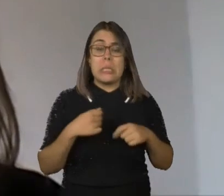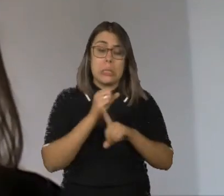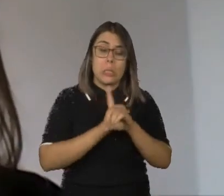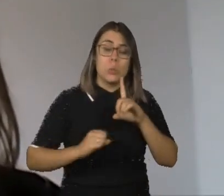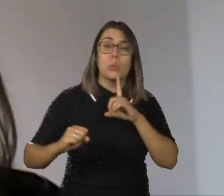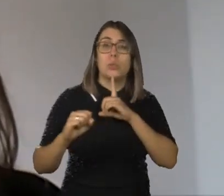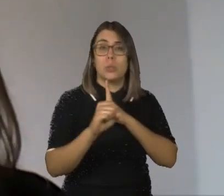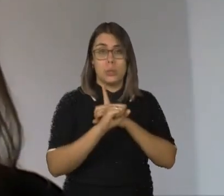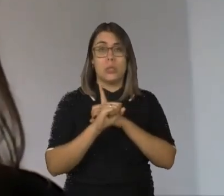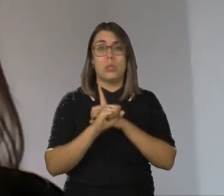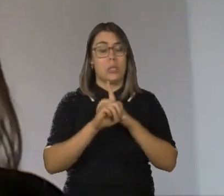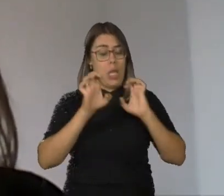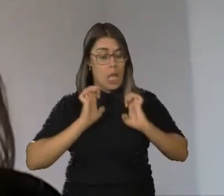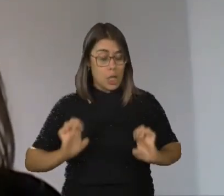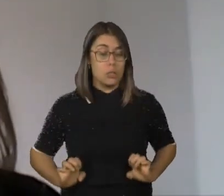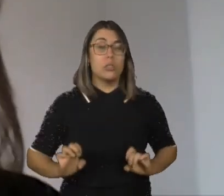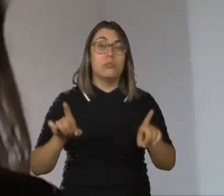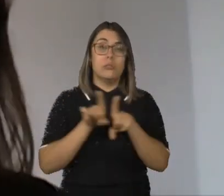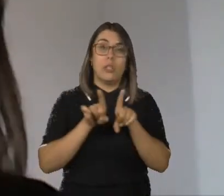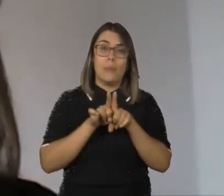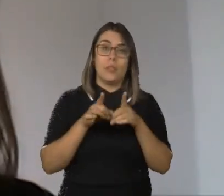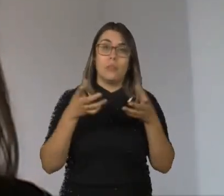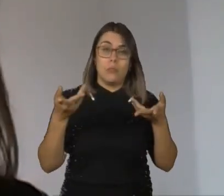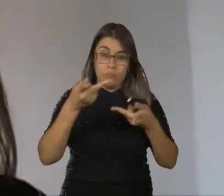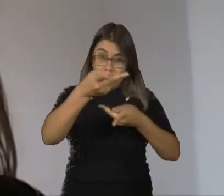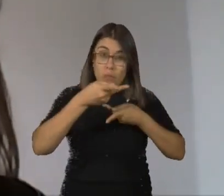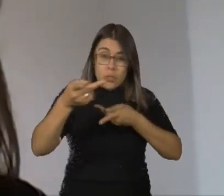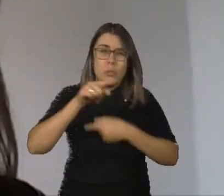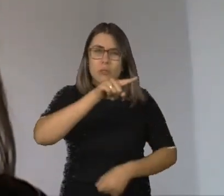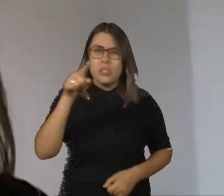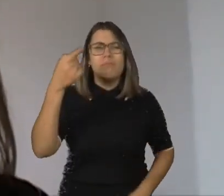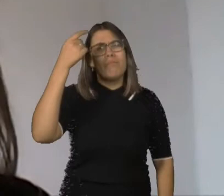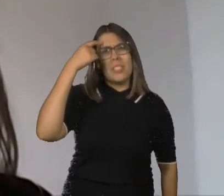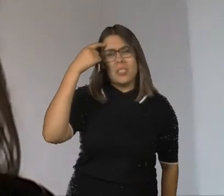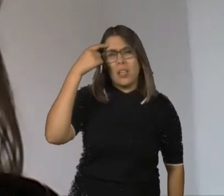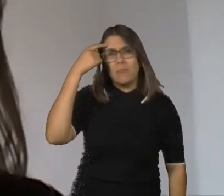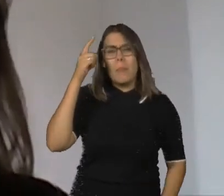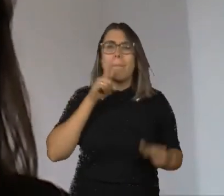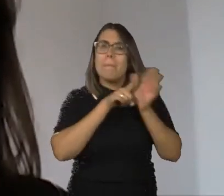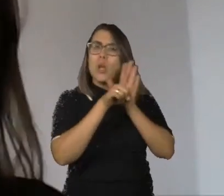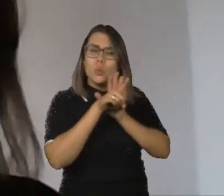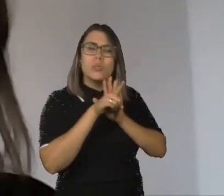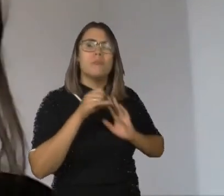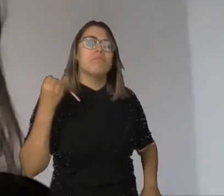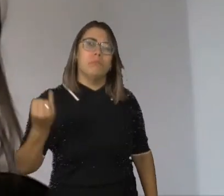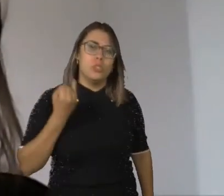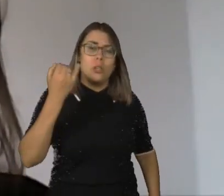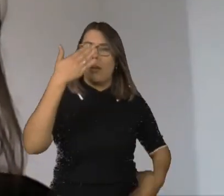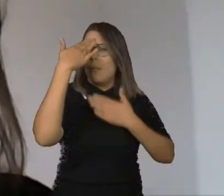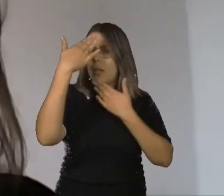suas implicações éticas. Por isso que eu deixo esse convite a vocês que a gente possa fazer esse questionamento. Muito obrigada por esse espaço. tchau.